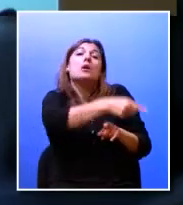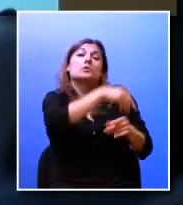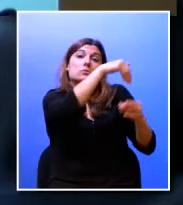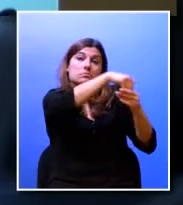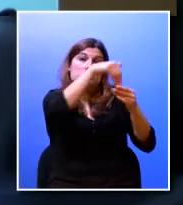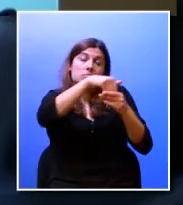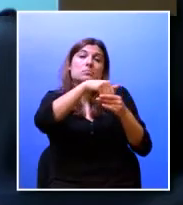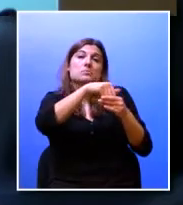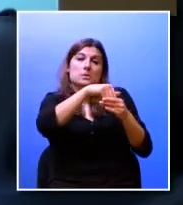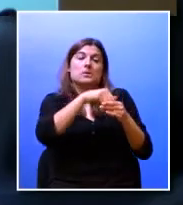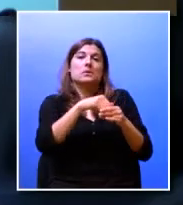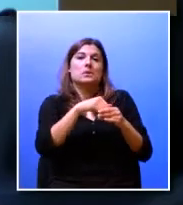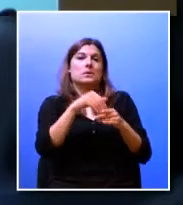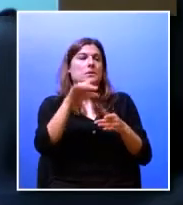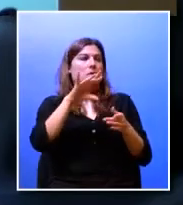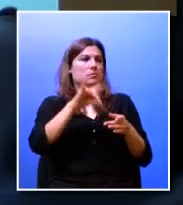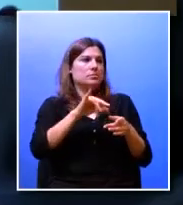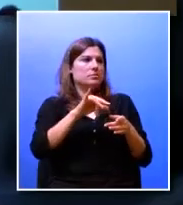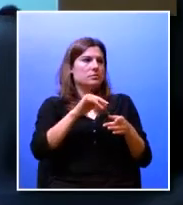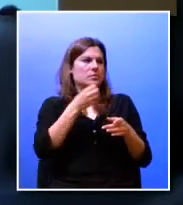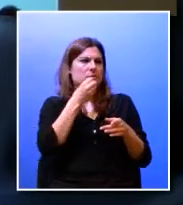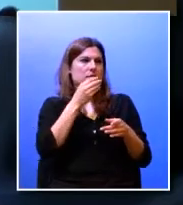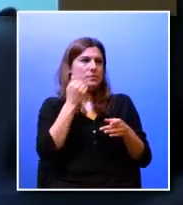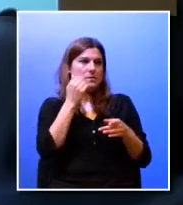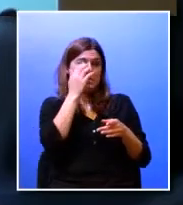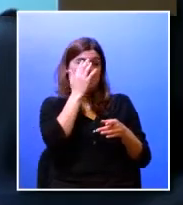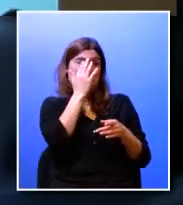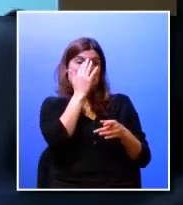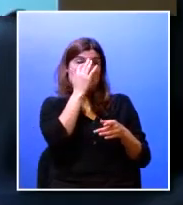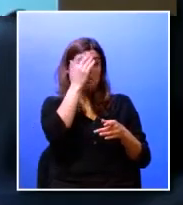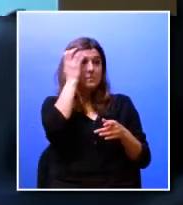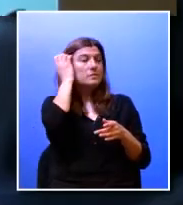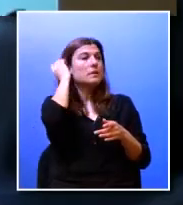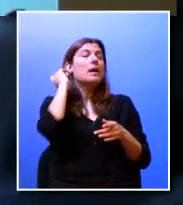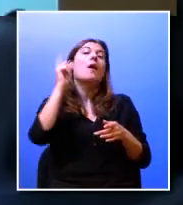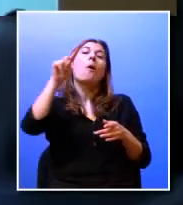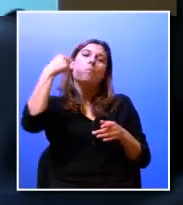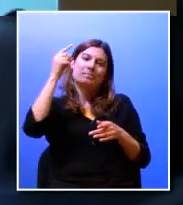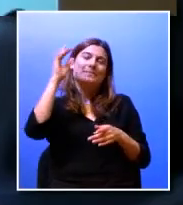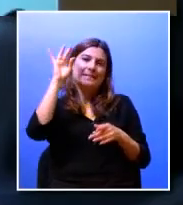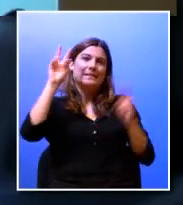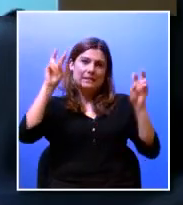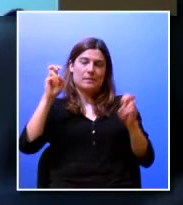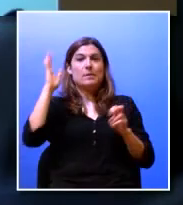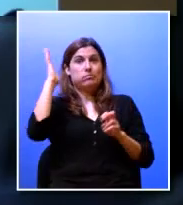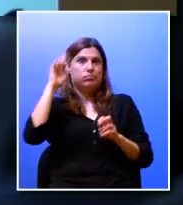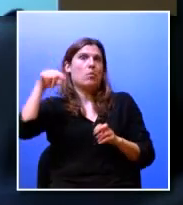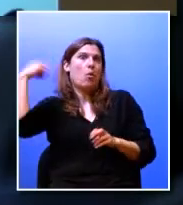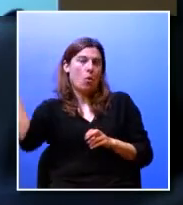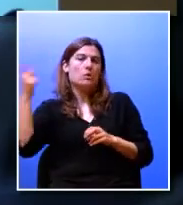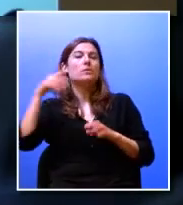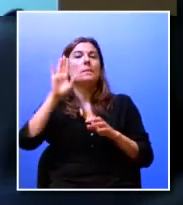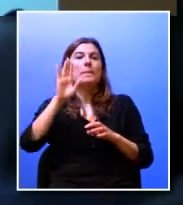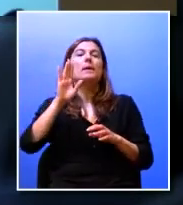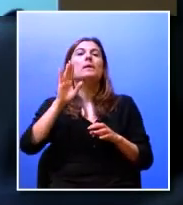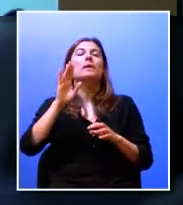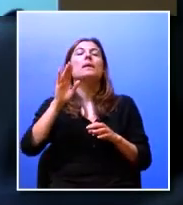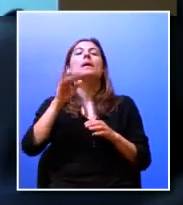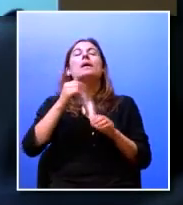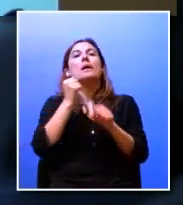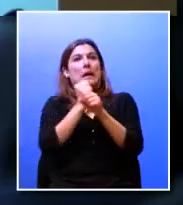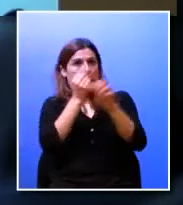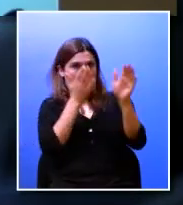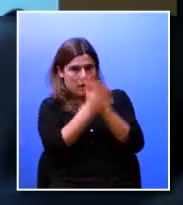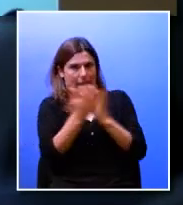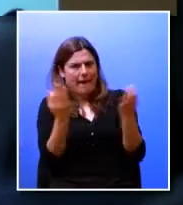certamente para outro congresso são contratados adquirem situação em mim entram no mercado de trabalho mas